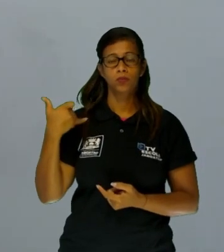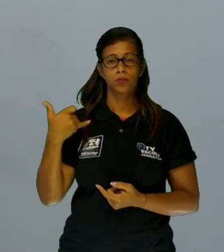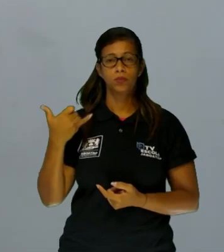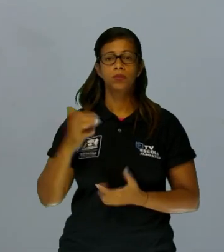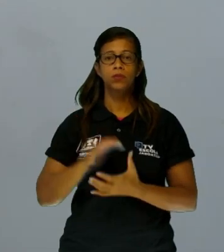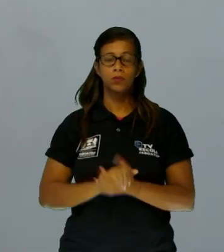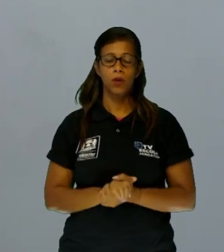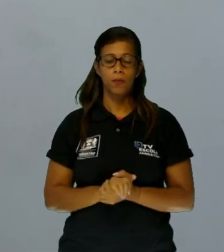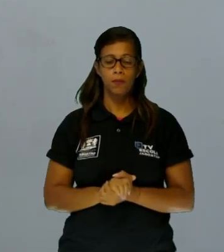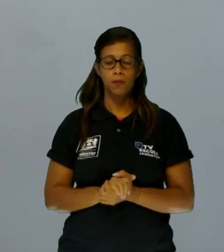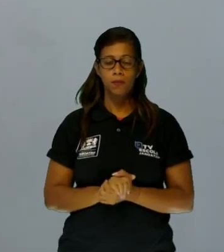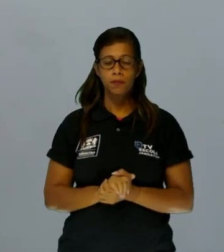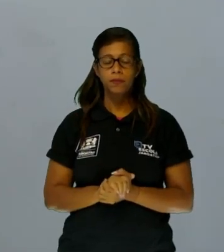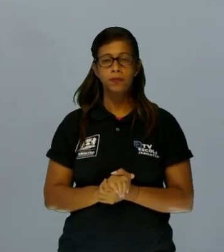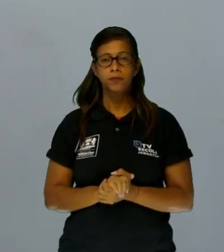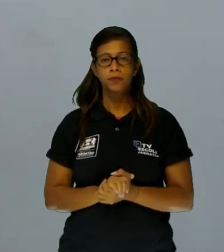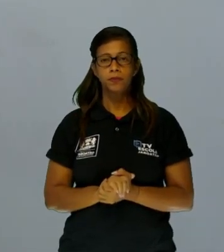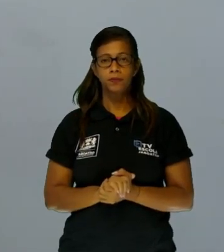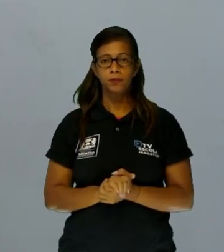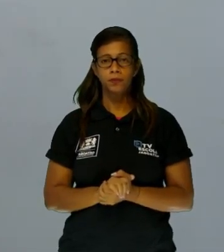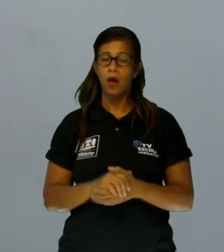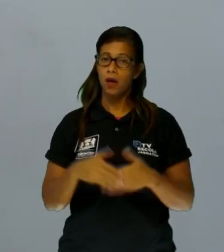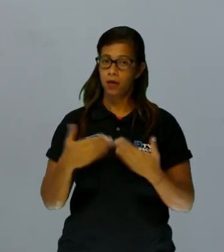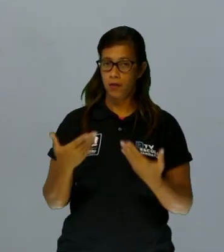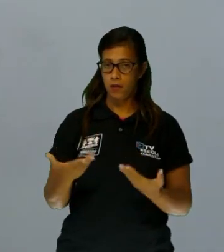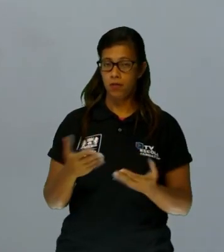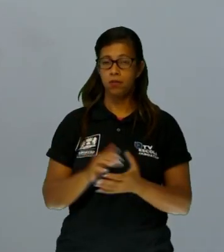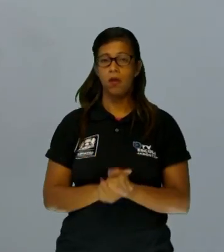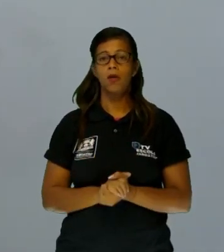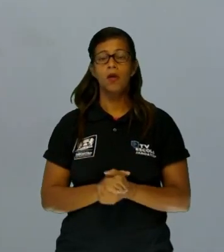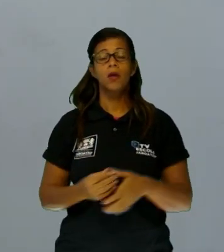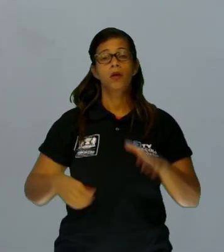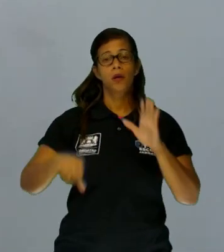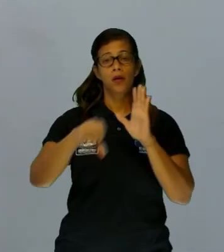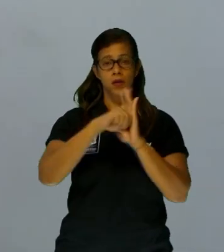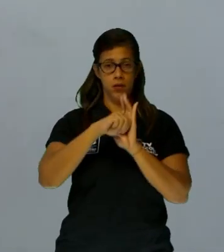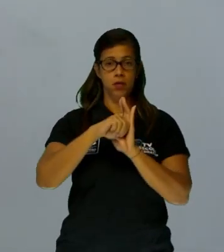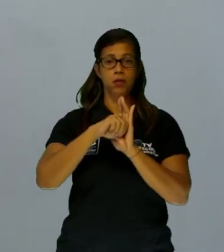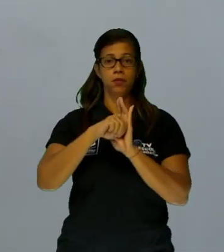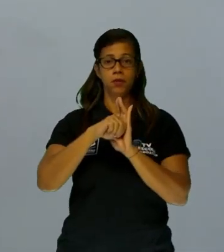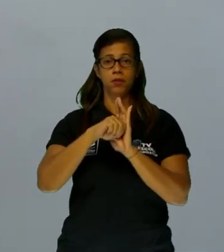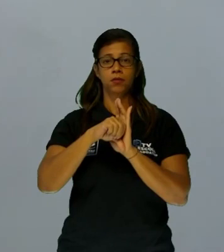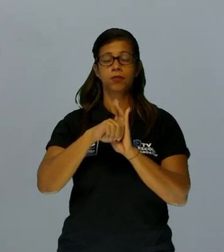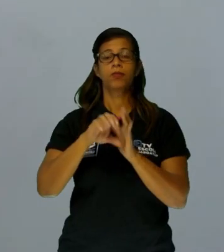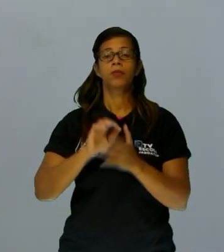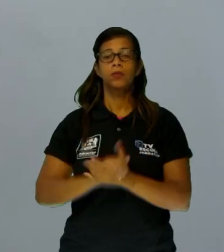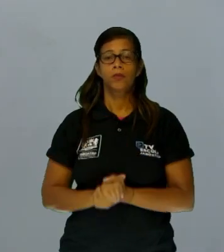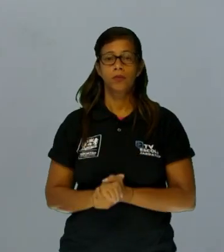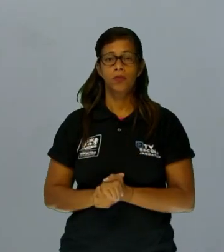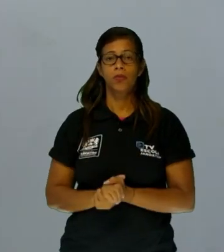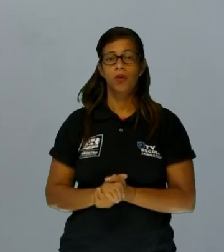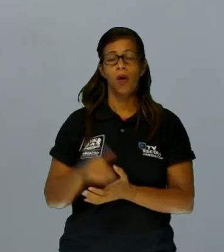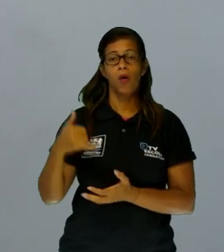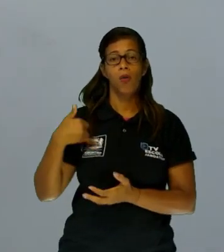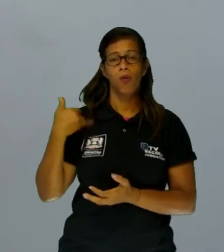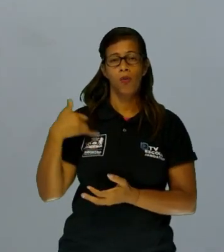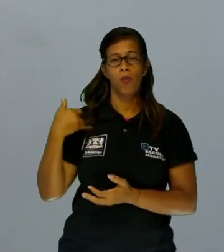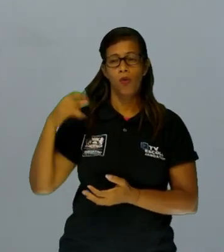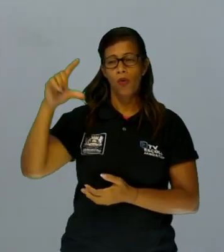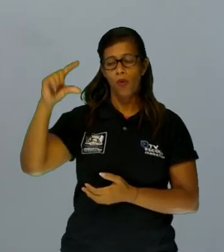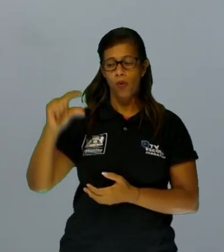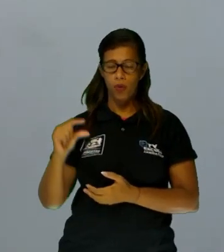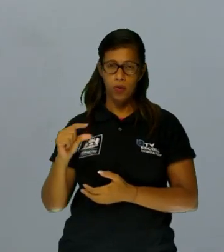tornar a crime comportamentos de menores de idade. Então, reduzir a maioridade penal, se ele tirar de 18 para menos, né?